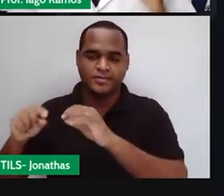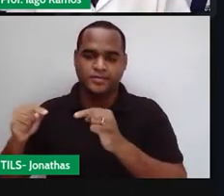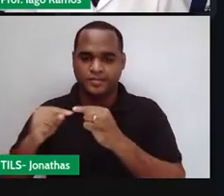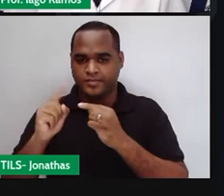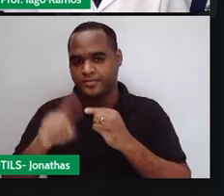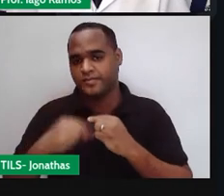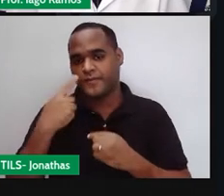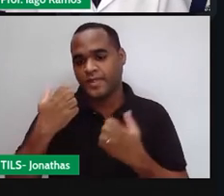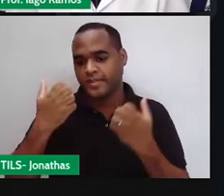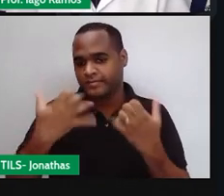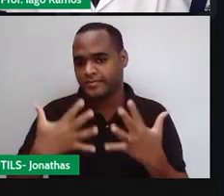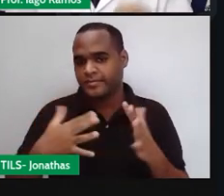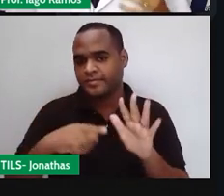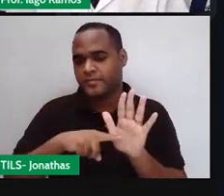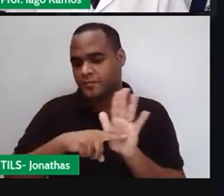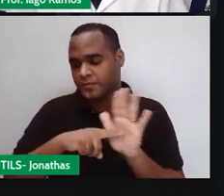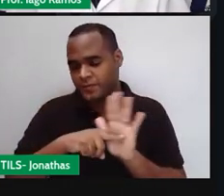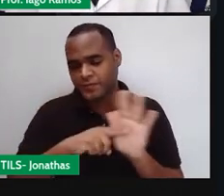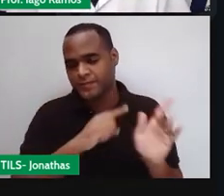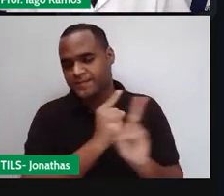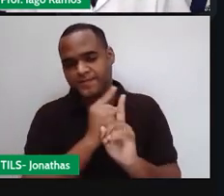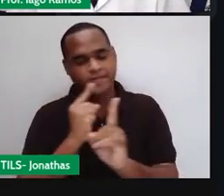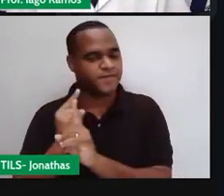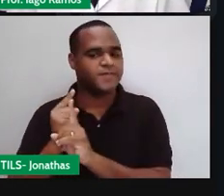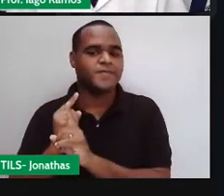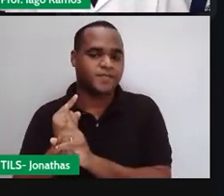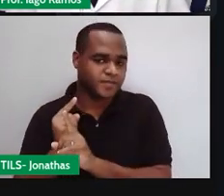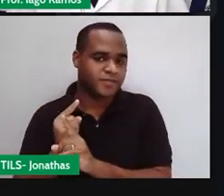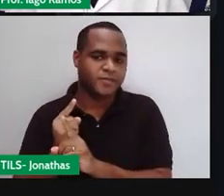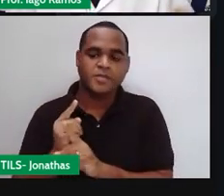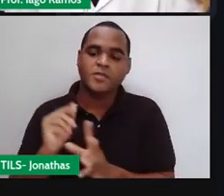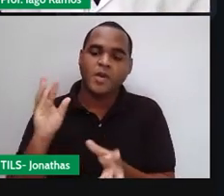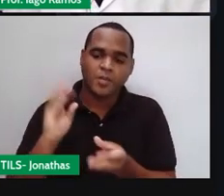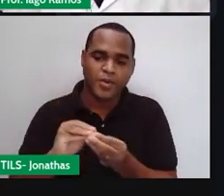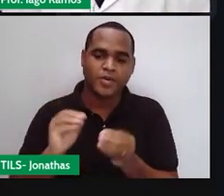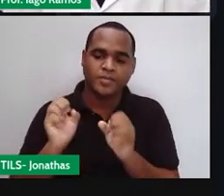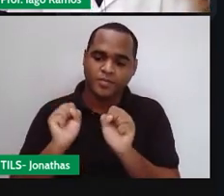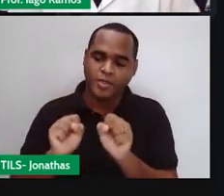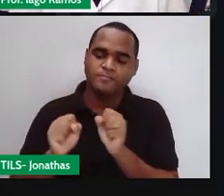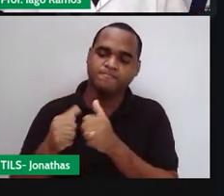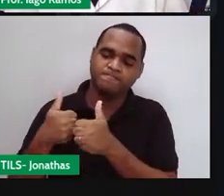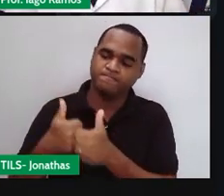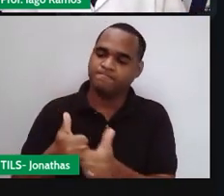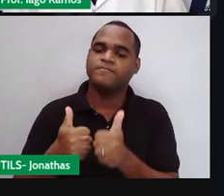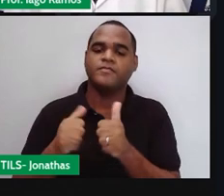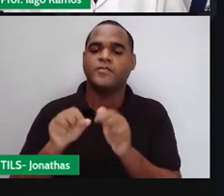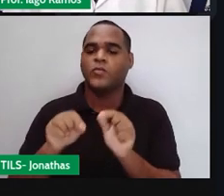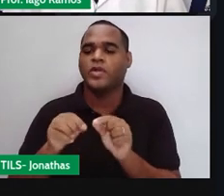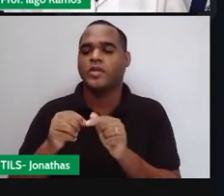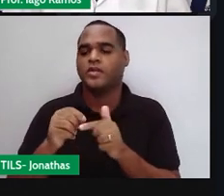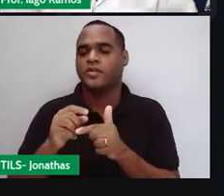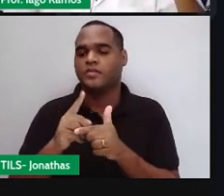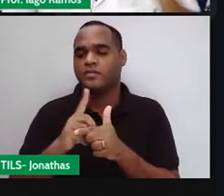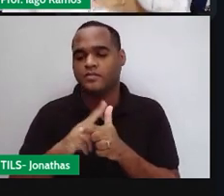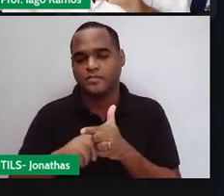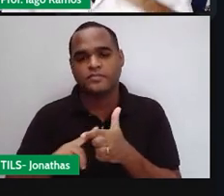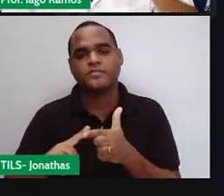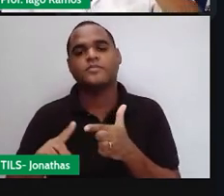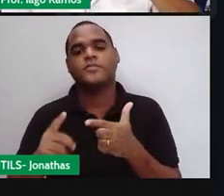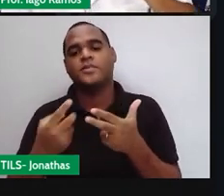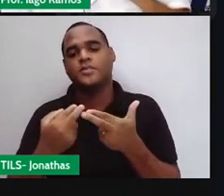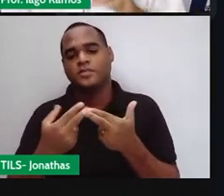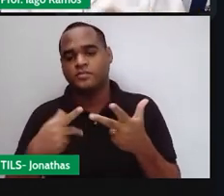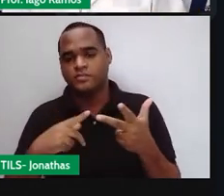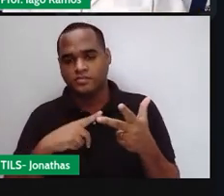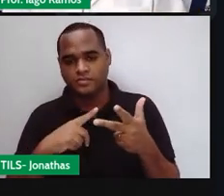você acessar esse link do vídeo para poder acompanhar um pouco mais sobre a divisão com números inteiros. E